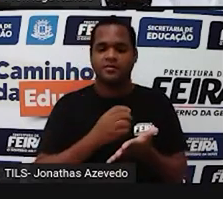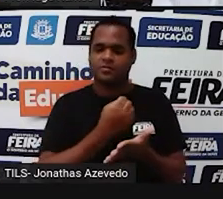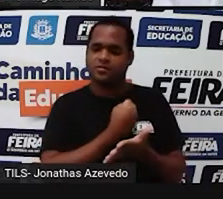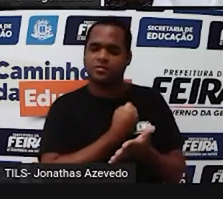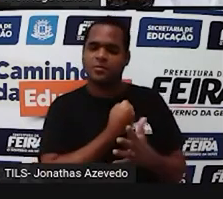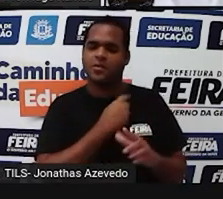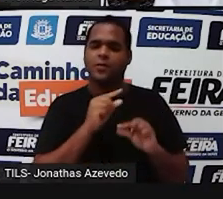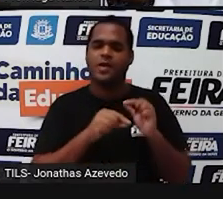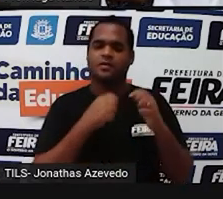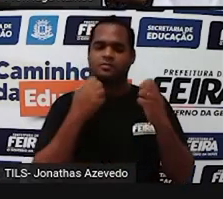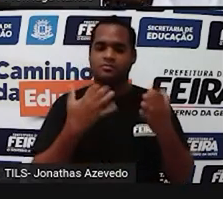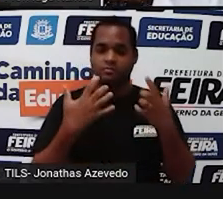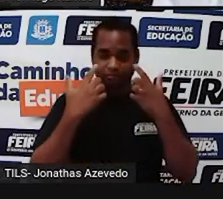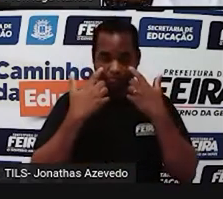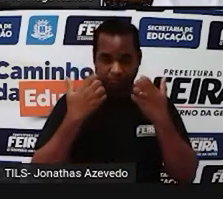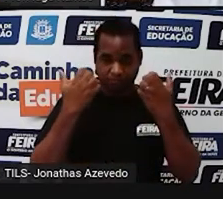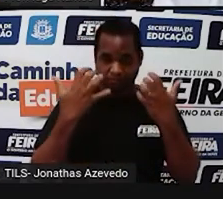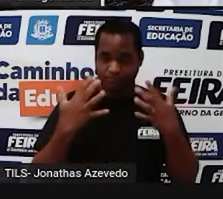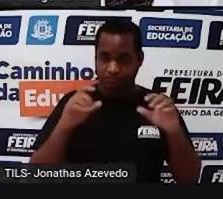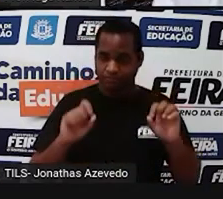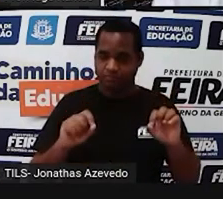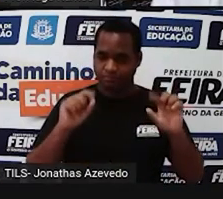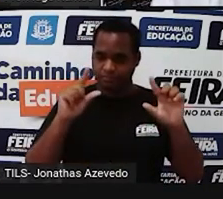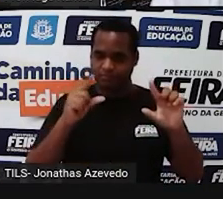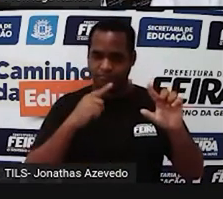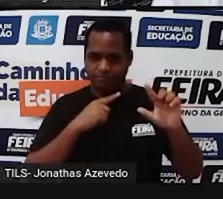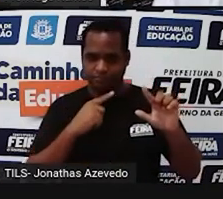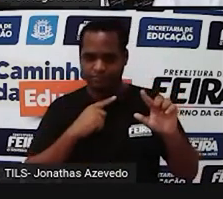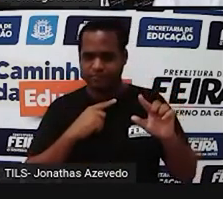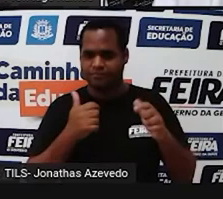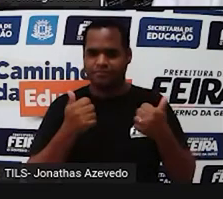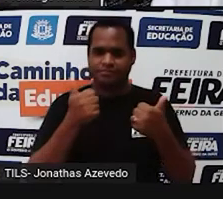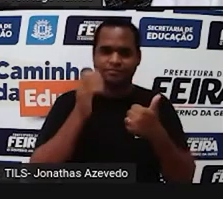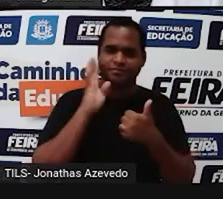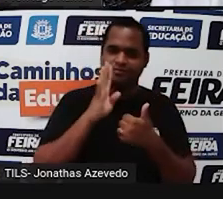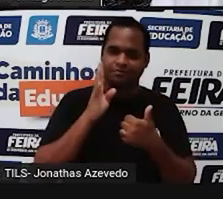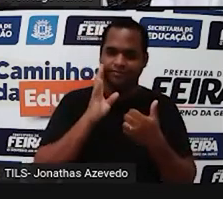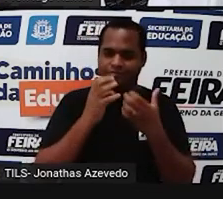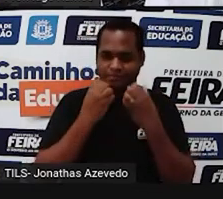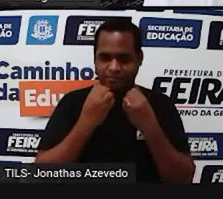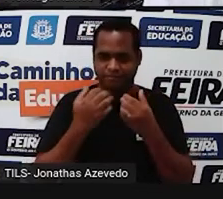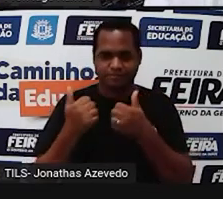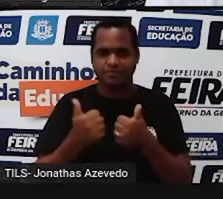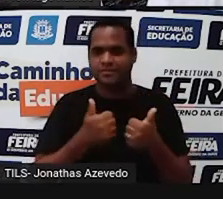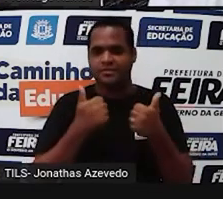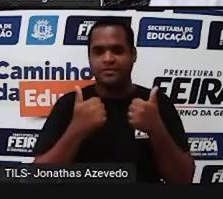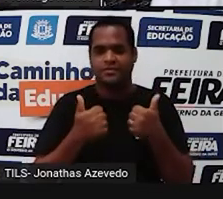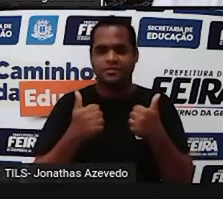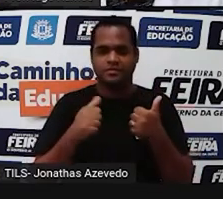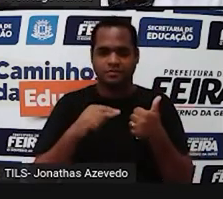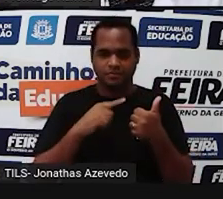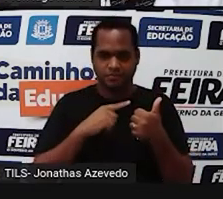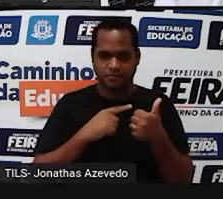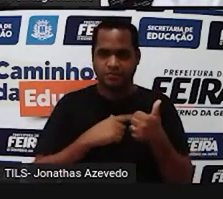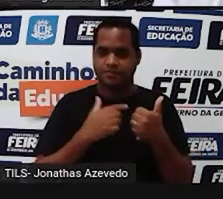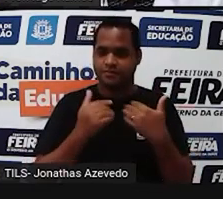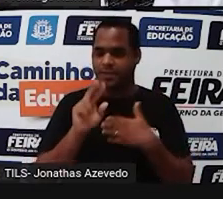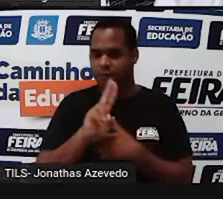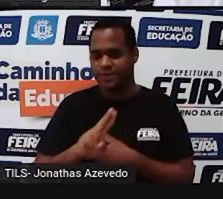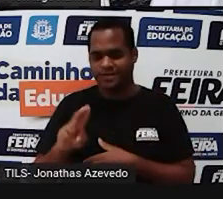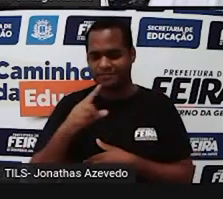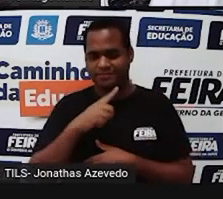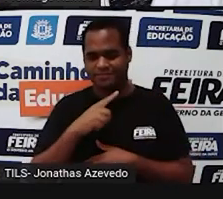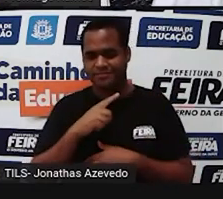Acompanha só aqui na tela, né? Que coisa bacana. E para isso, é só a gente usar,